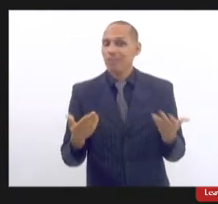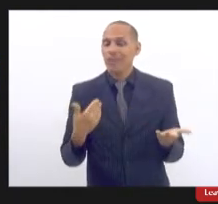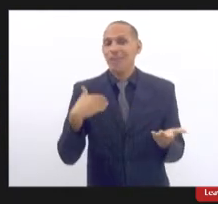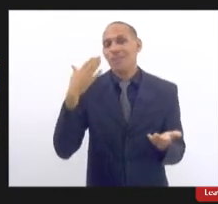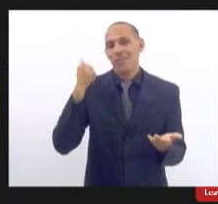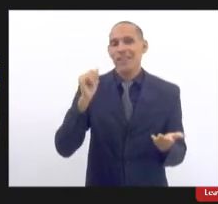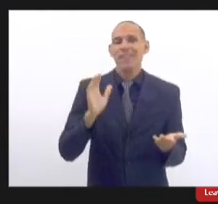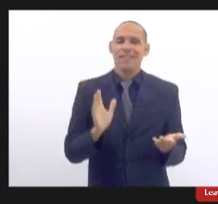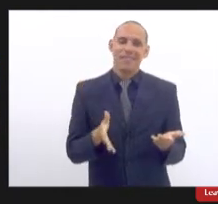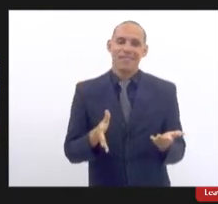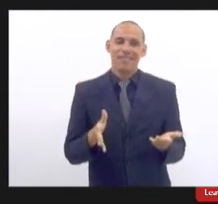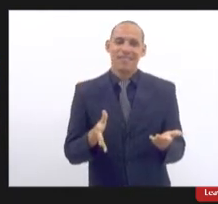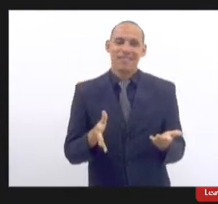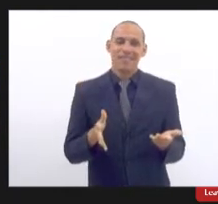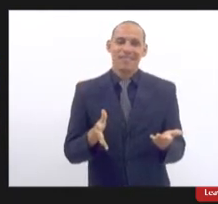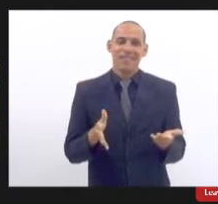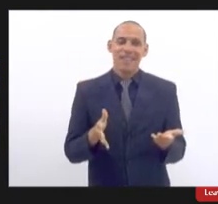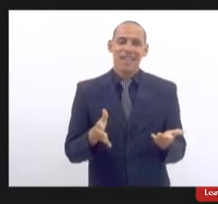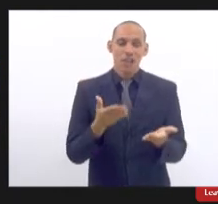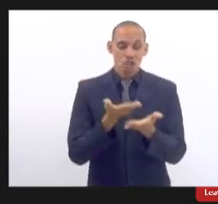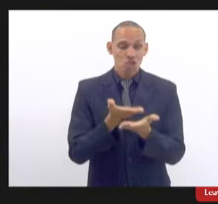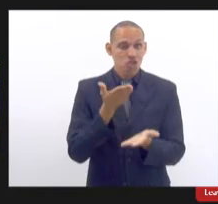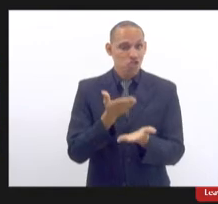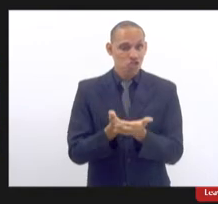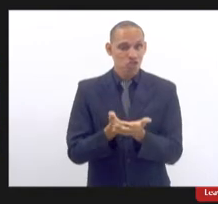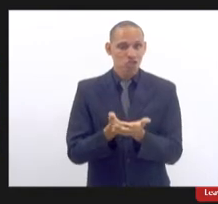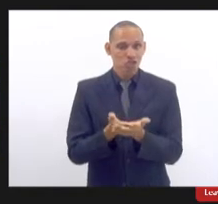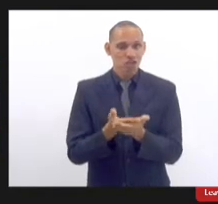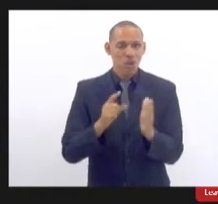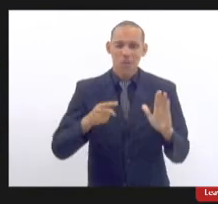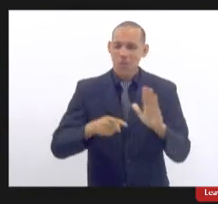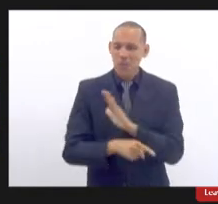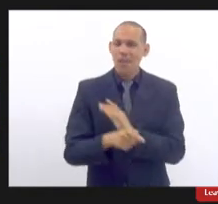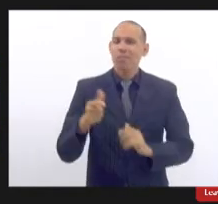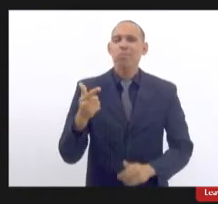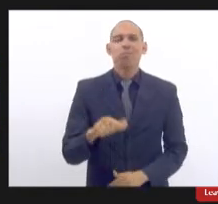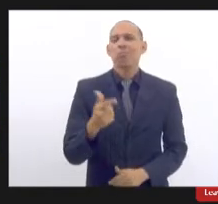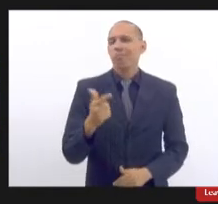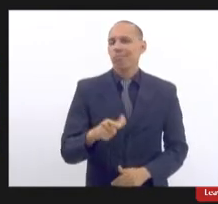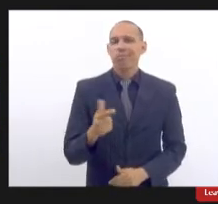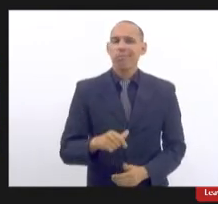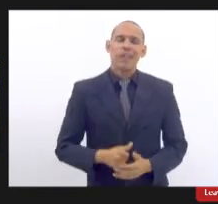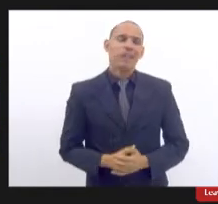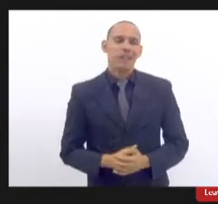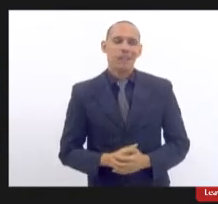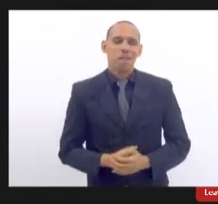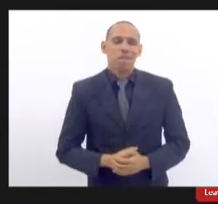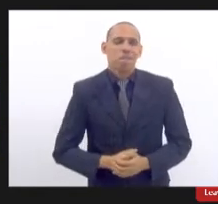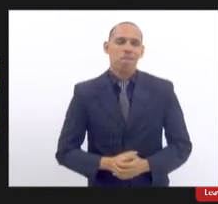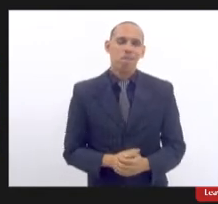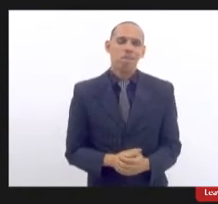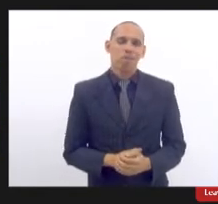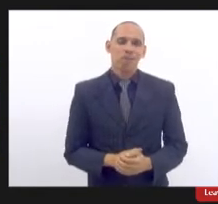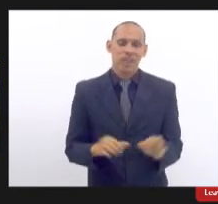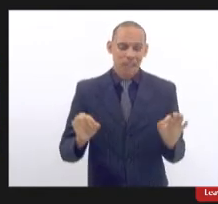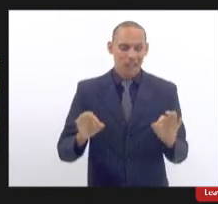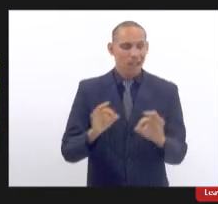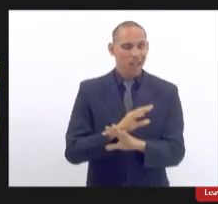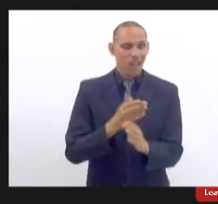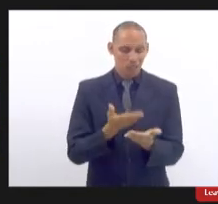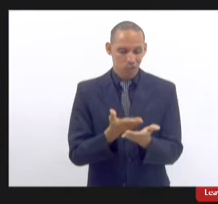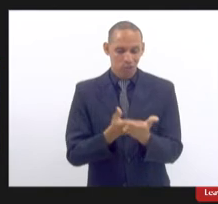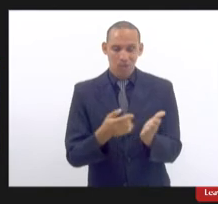sabia que não havia um estudo a longo prazo que fosse que tivesse sido finalizado